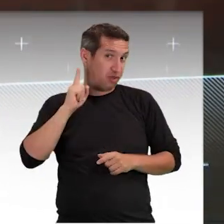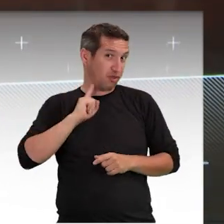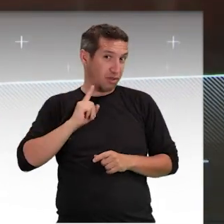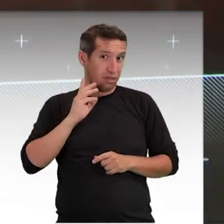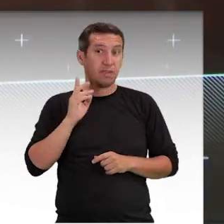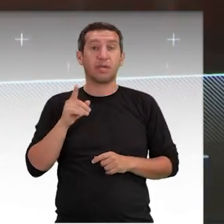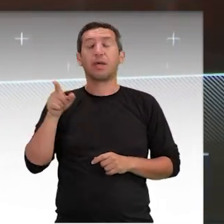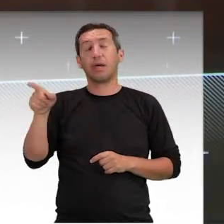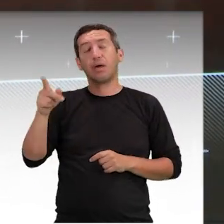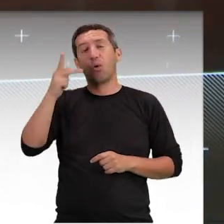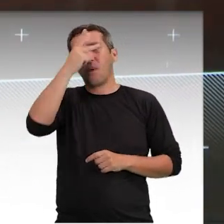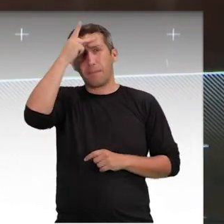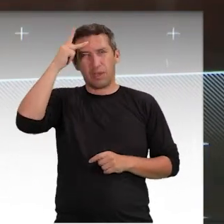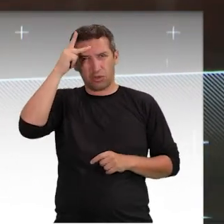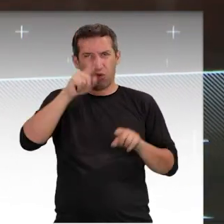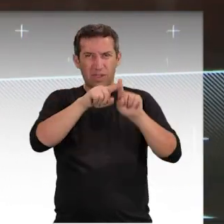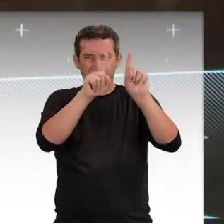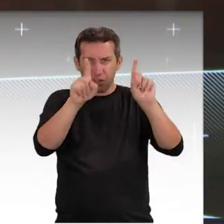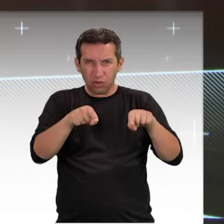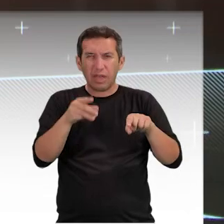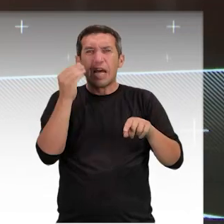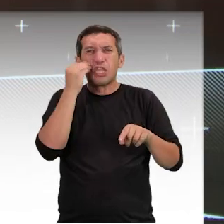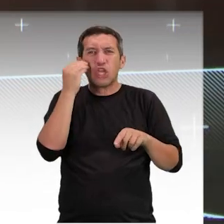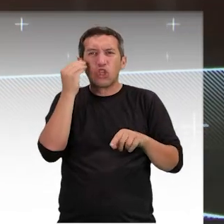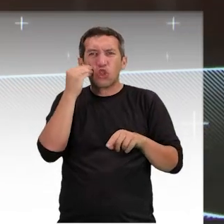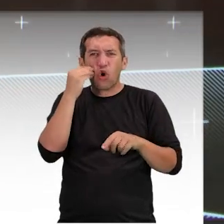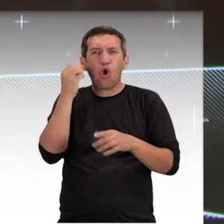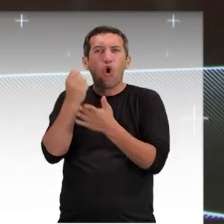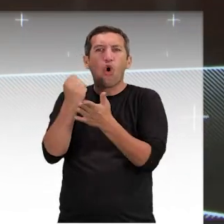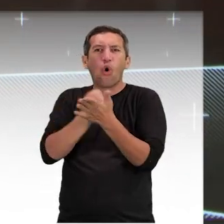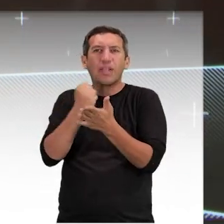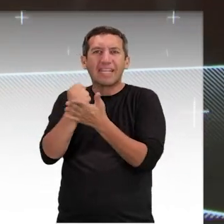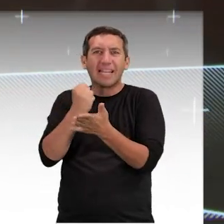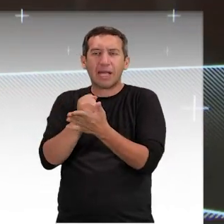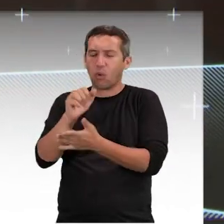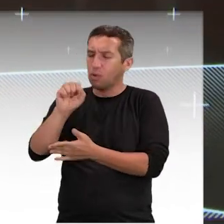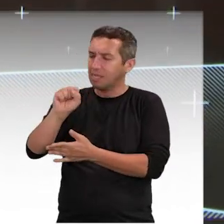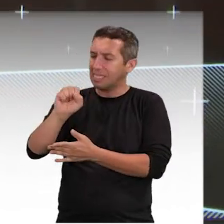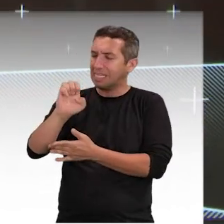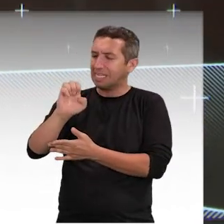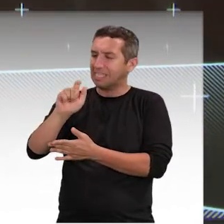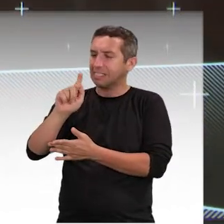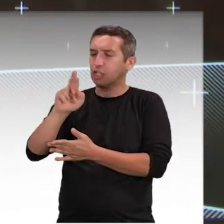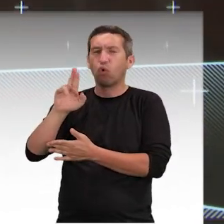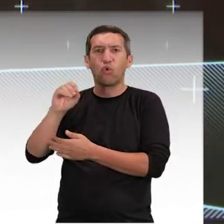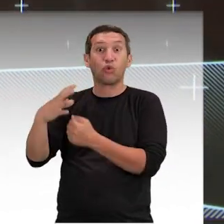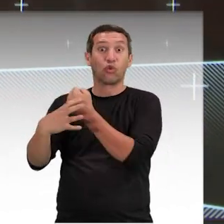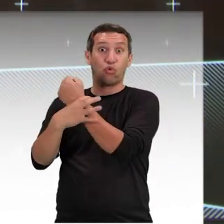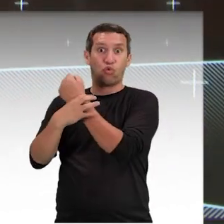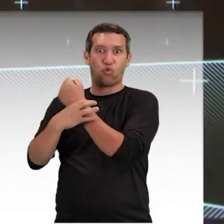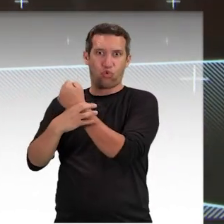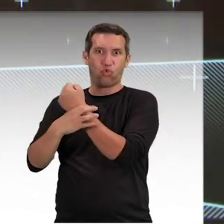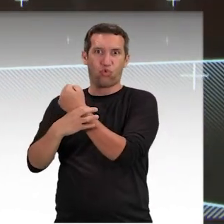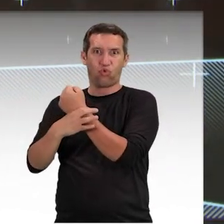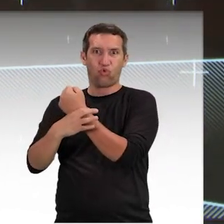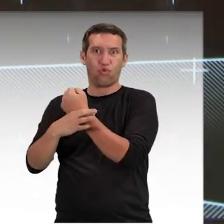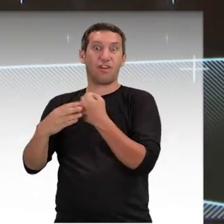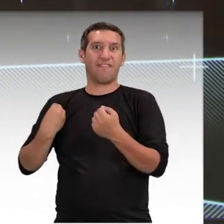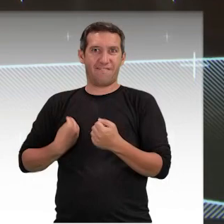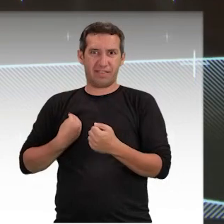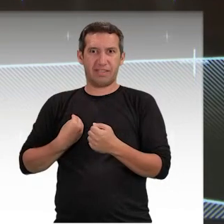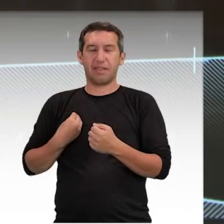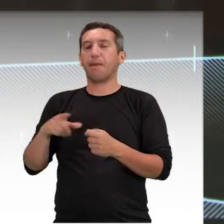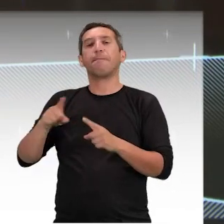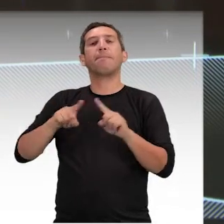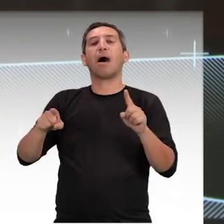servidor público federal tentou contratar um seguro de vida e teve o pedido negado, simplesmente por causa da